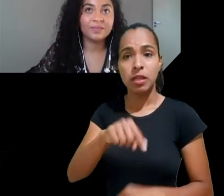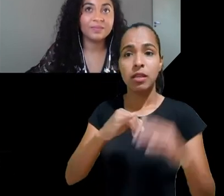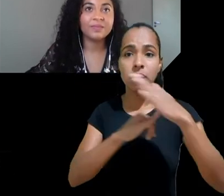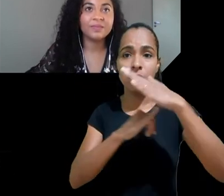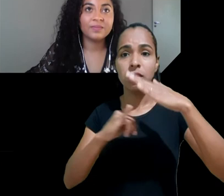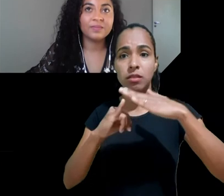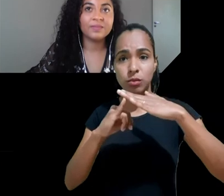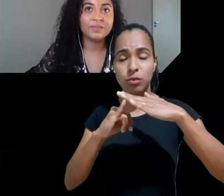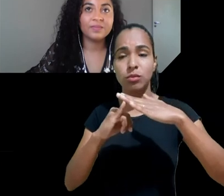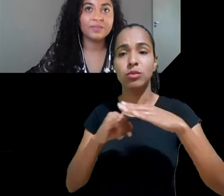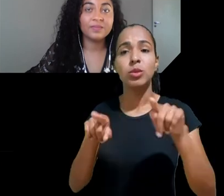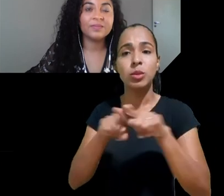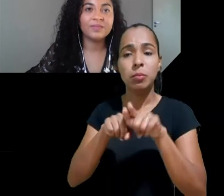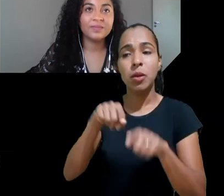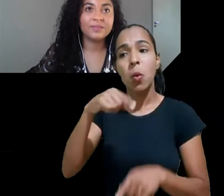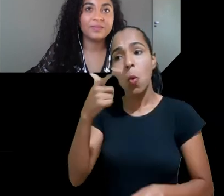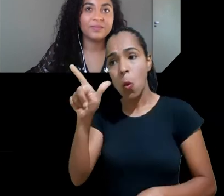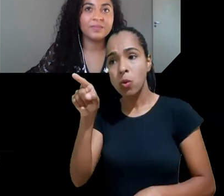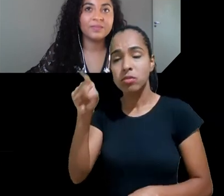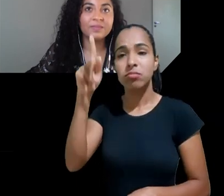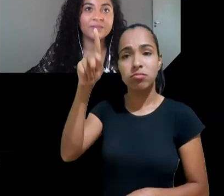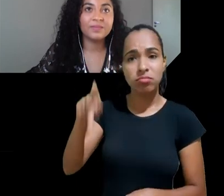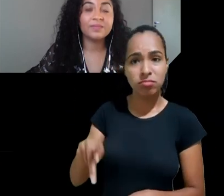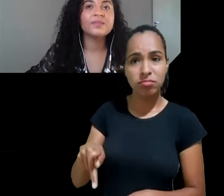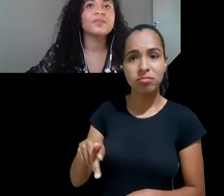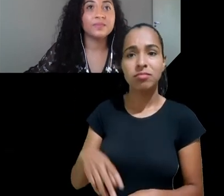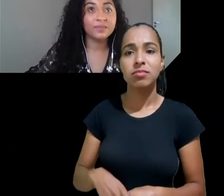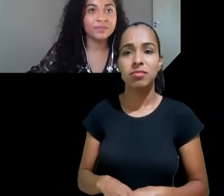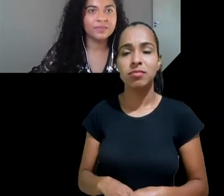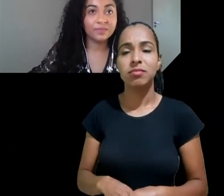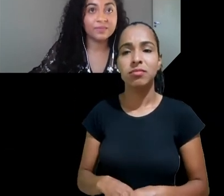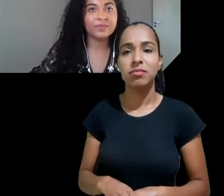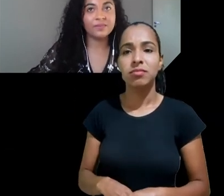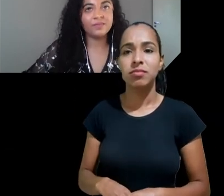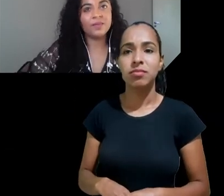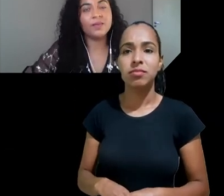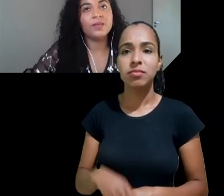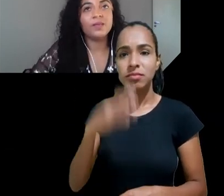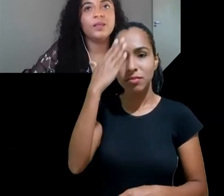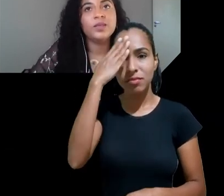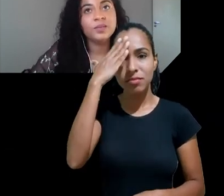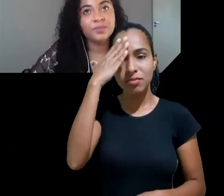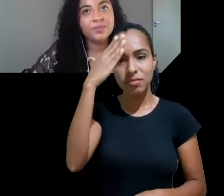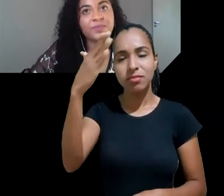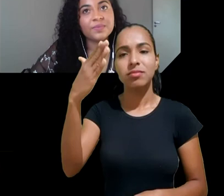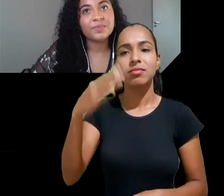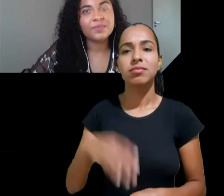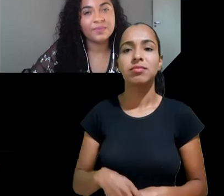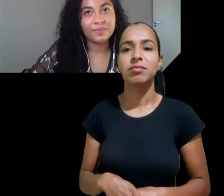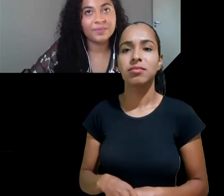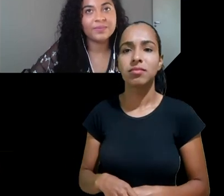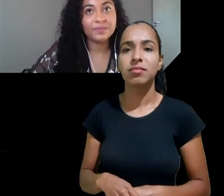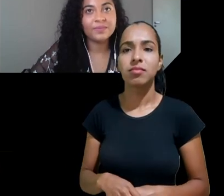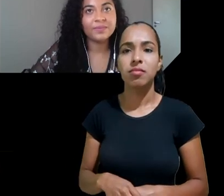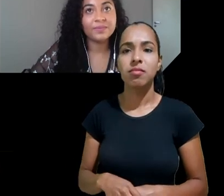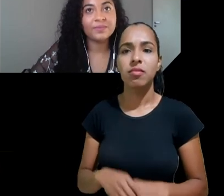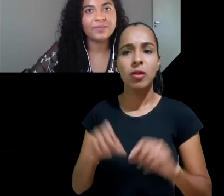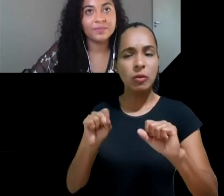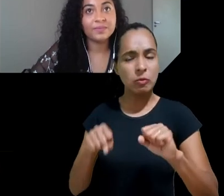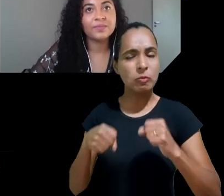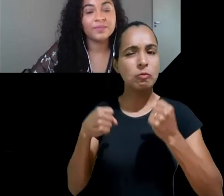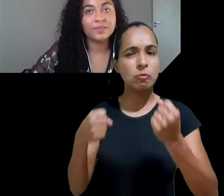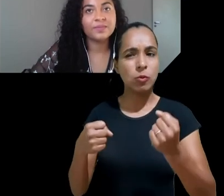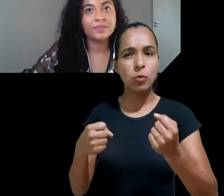agradecer mais uma vez ao nosso conselho consultivo composto de pessoas extremamente comprometidas qualificadas que